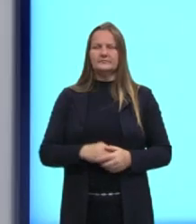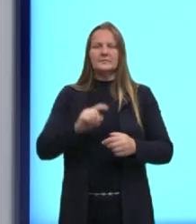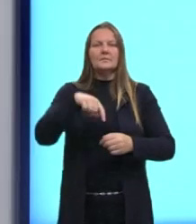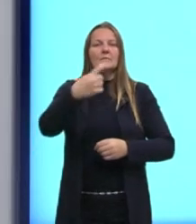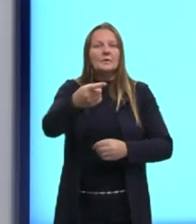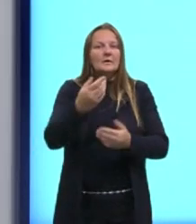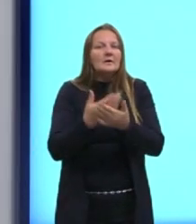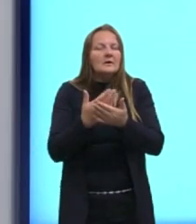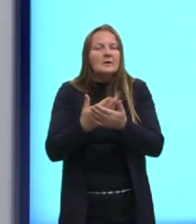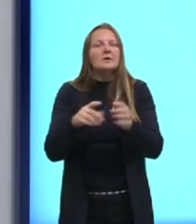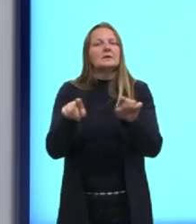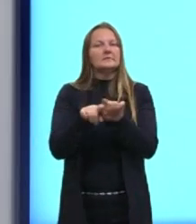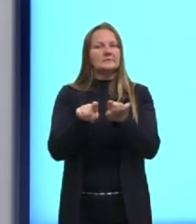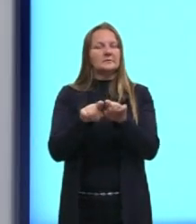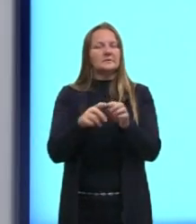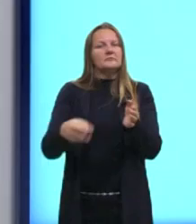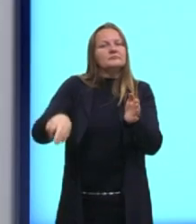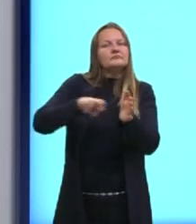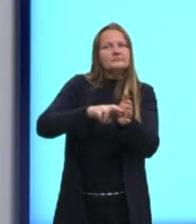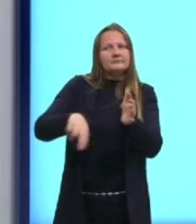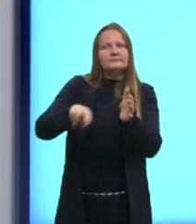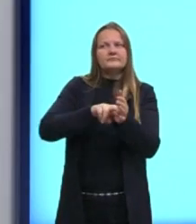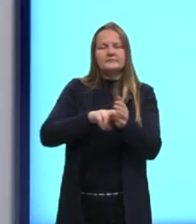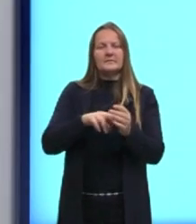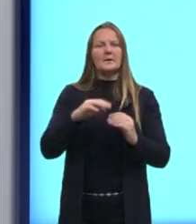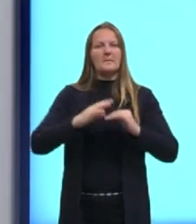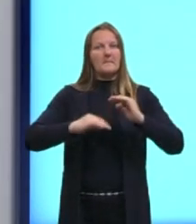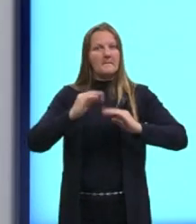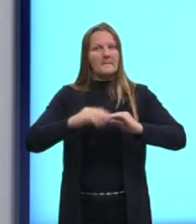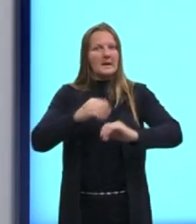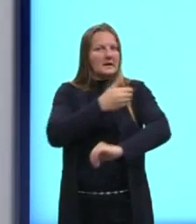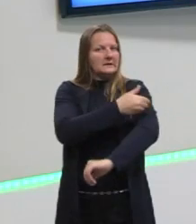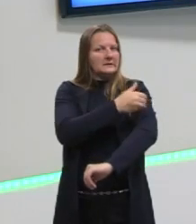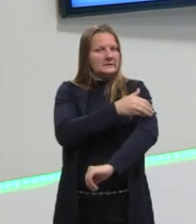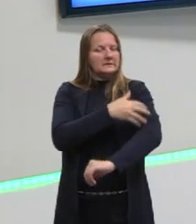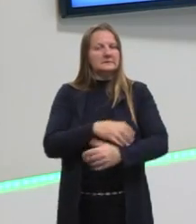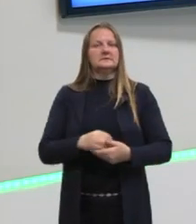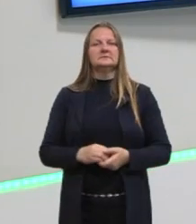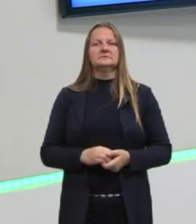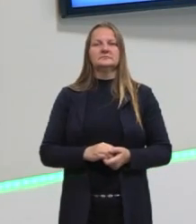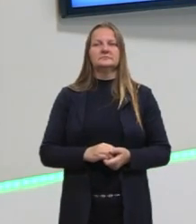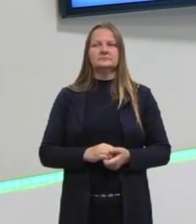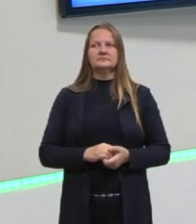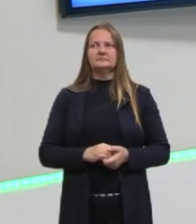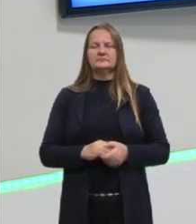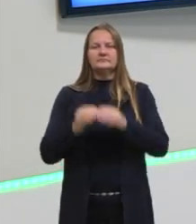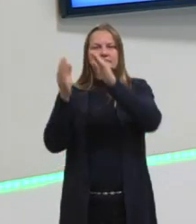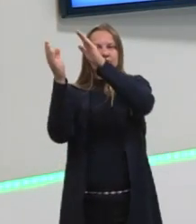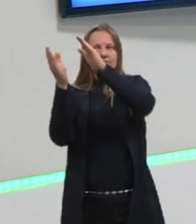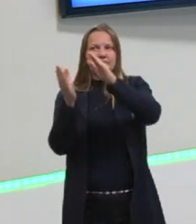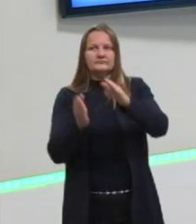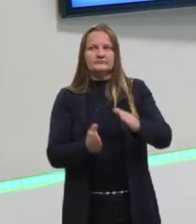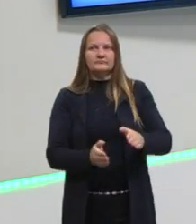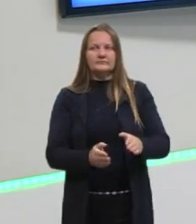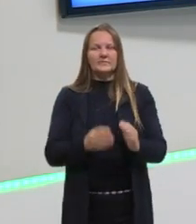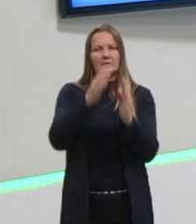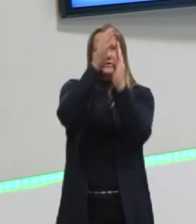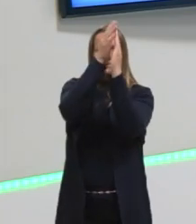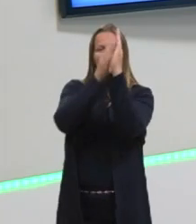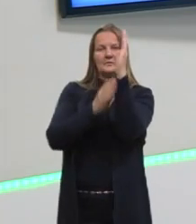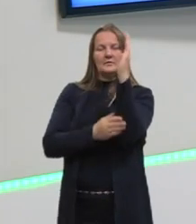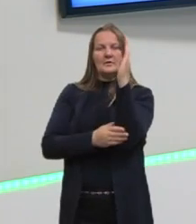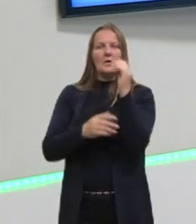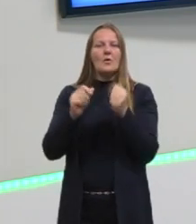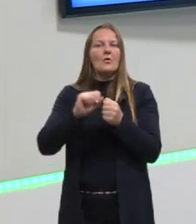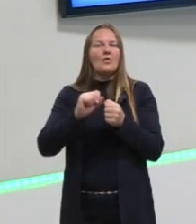aulas, também, nós vamos retomar e trazer um pouquinho novamente dessa questão do paralelismo, perpendicularismo,